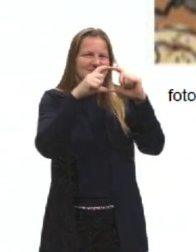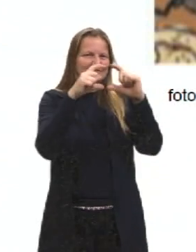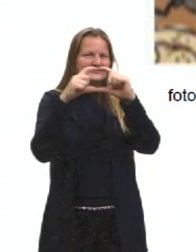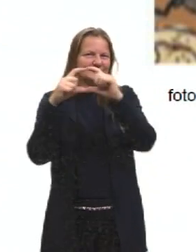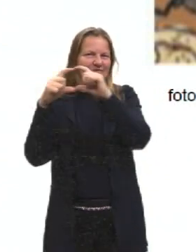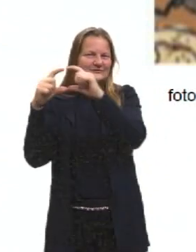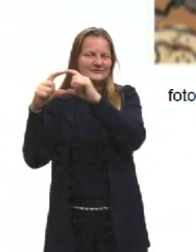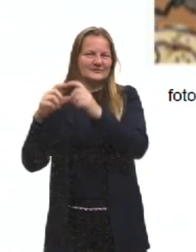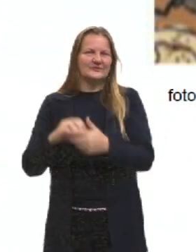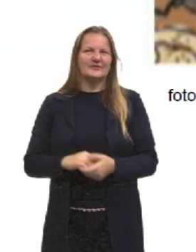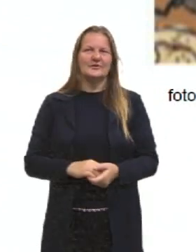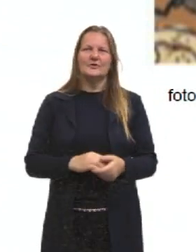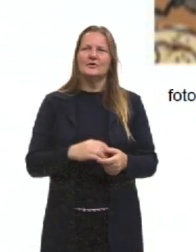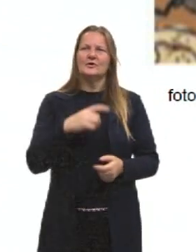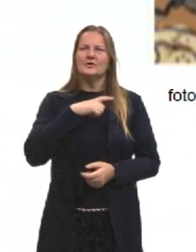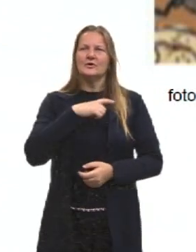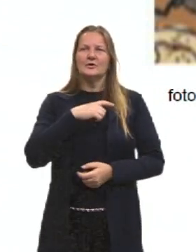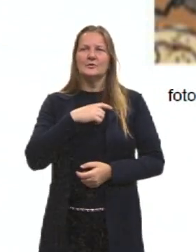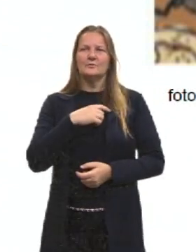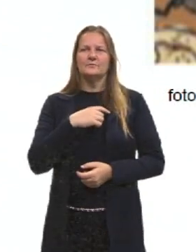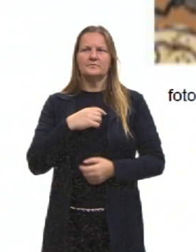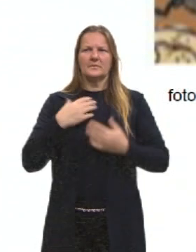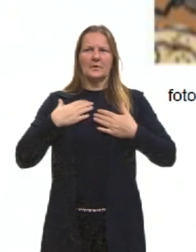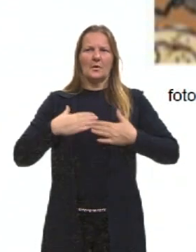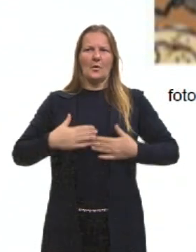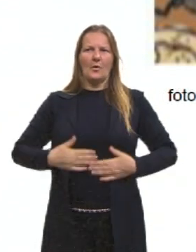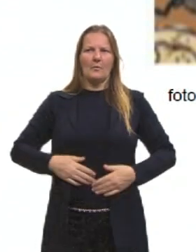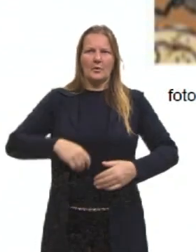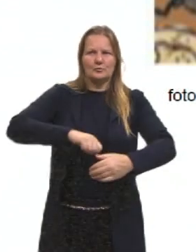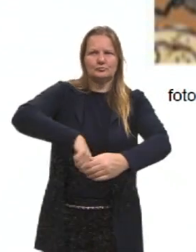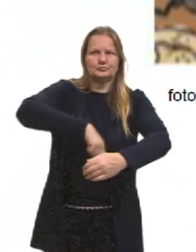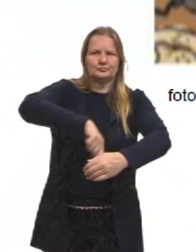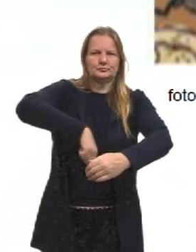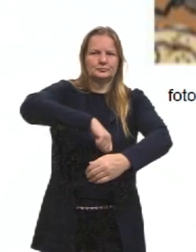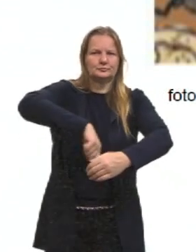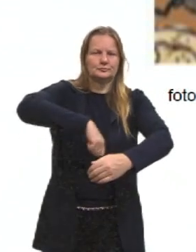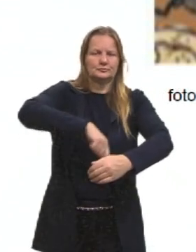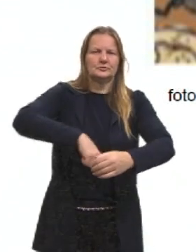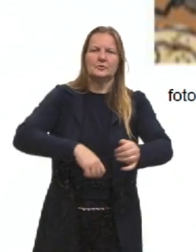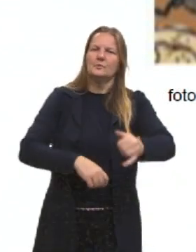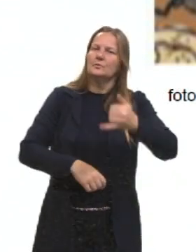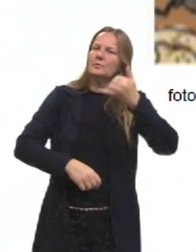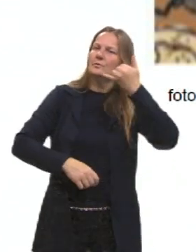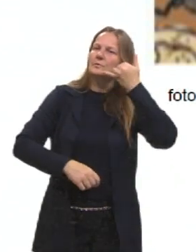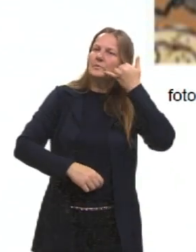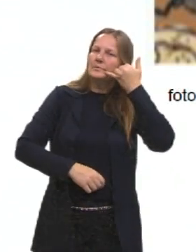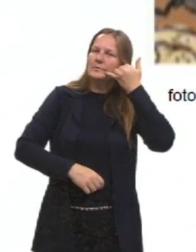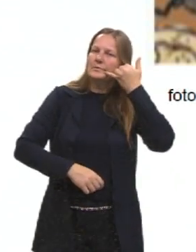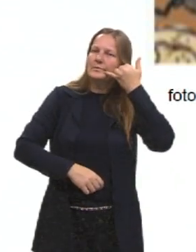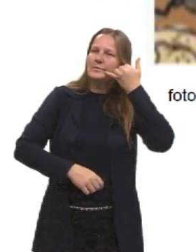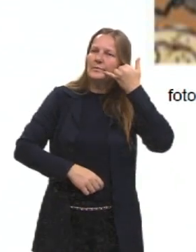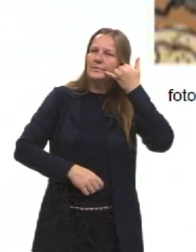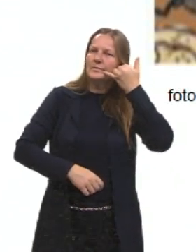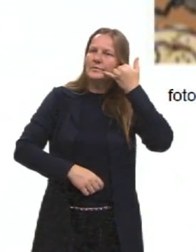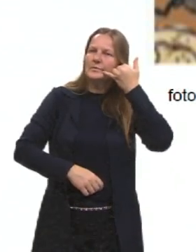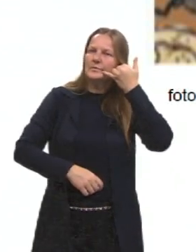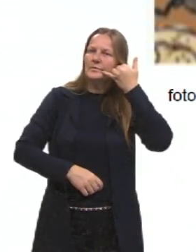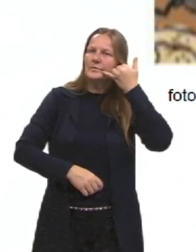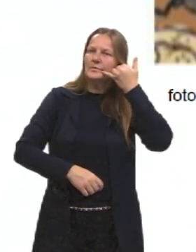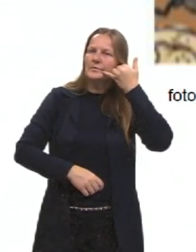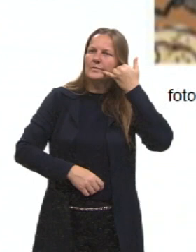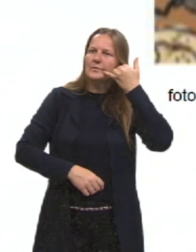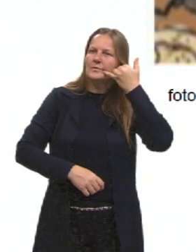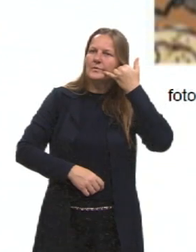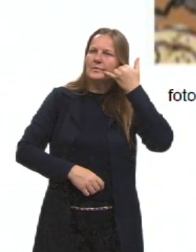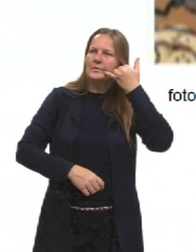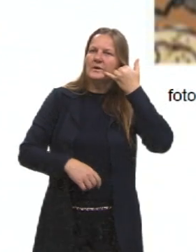tem lá um senhor com uma roupa de cozinheiro, ele está atendendo o telefone. Ele está atendendo o telefone, tem uma